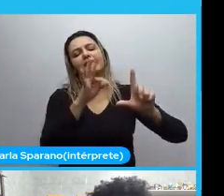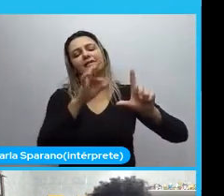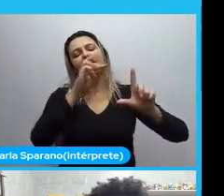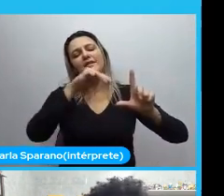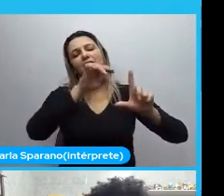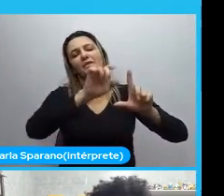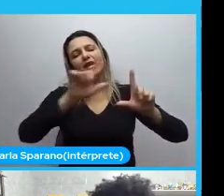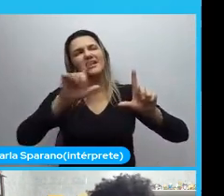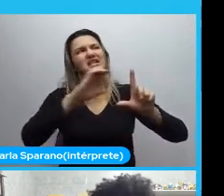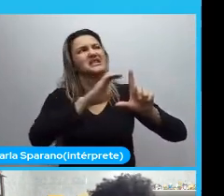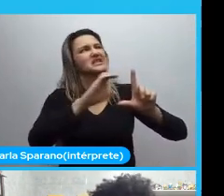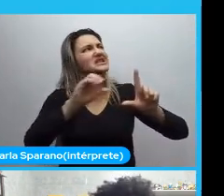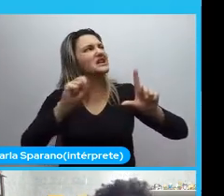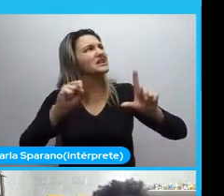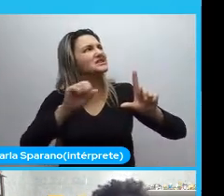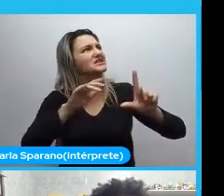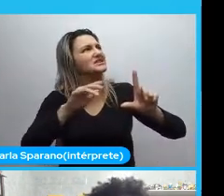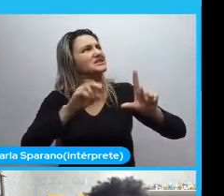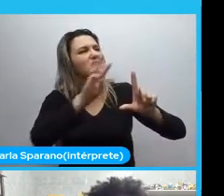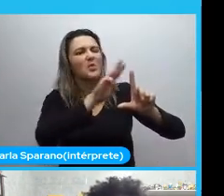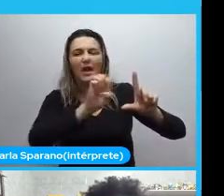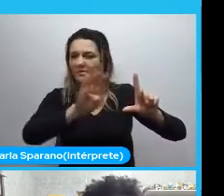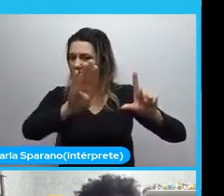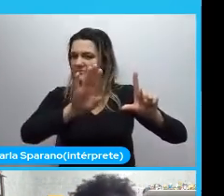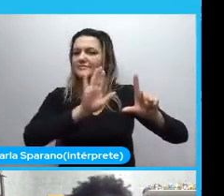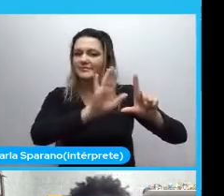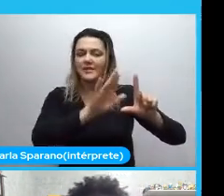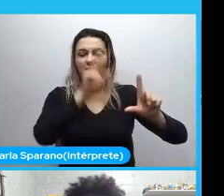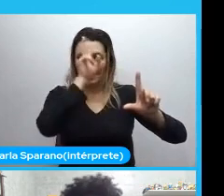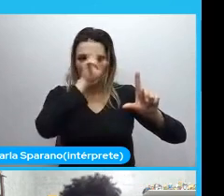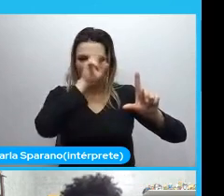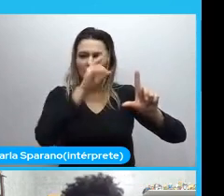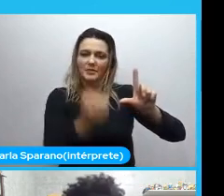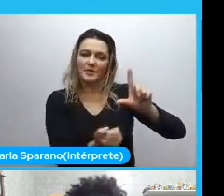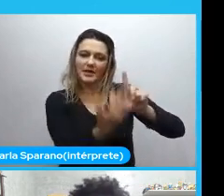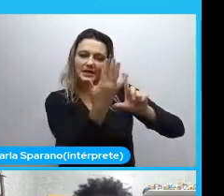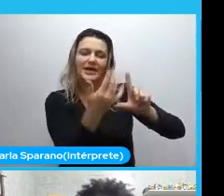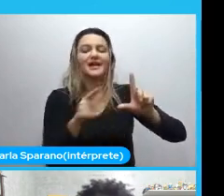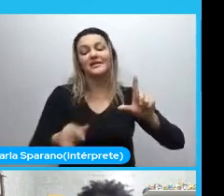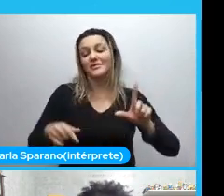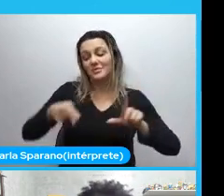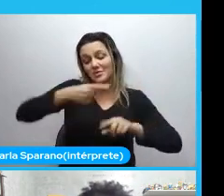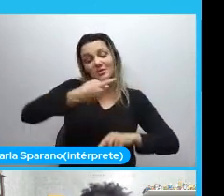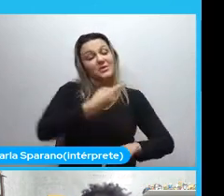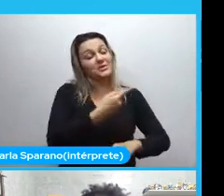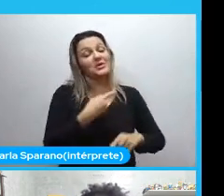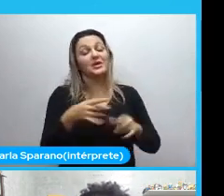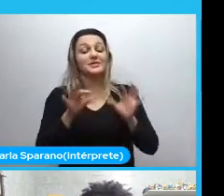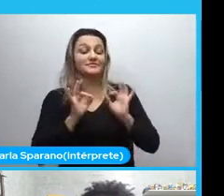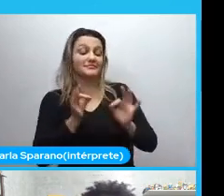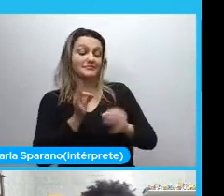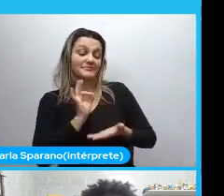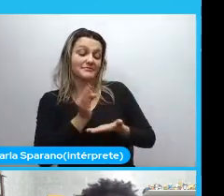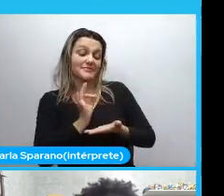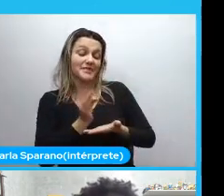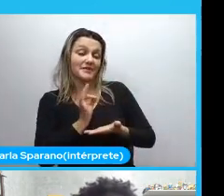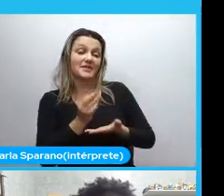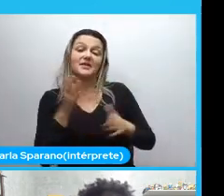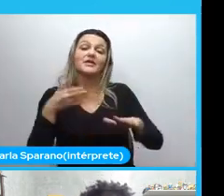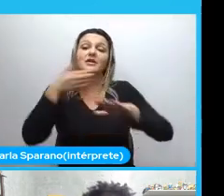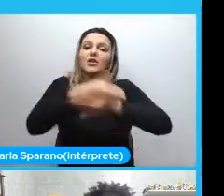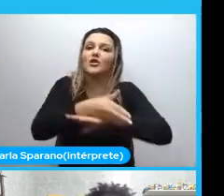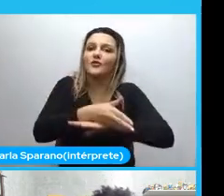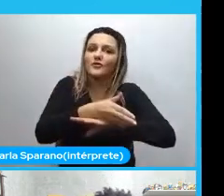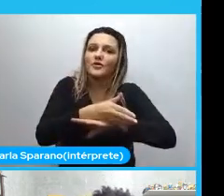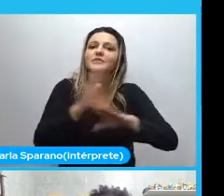CSS. Uma página web. Eu lembro assim. Foi numa cafeteria até. E aí eu fui. Participei desse evento. Foi o primeiro evento que eu